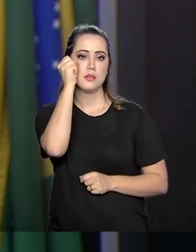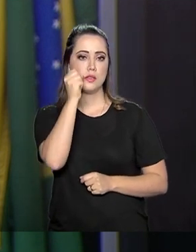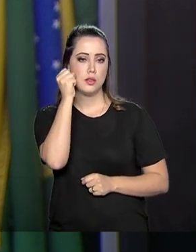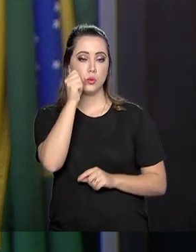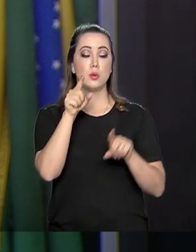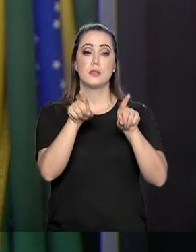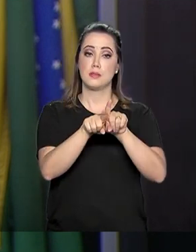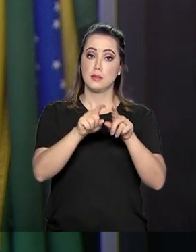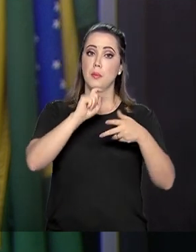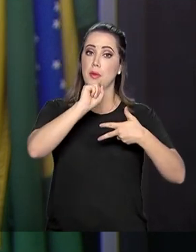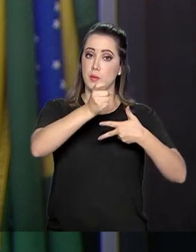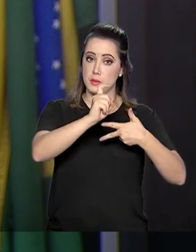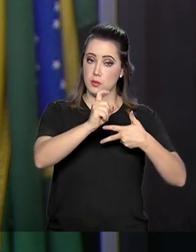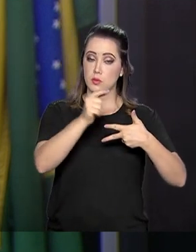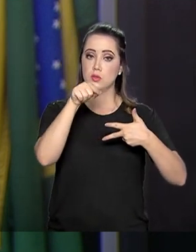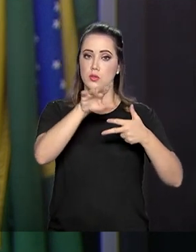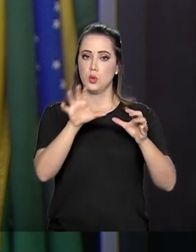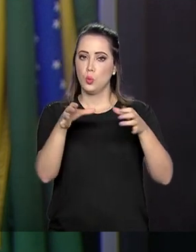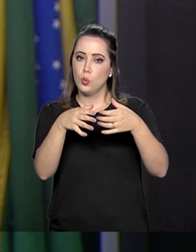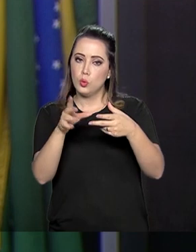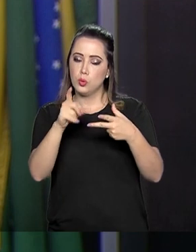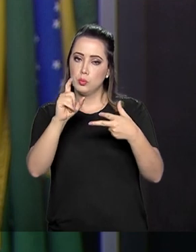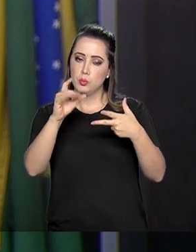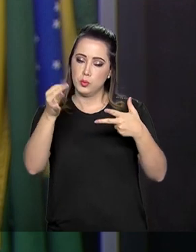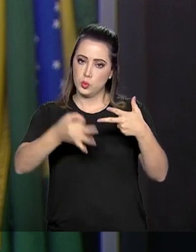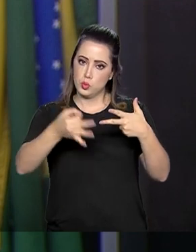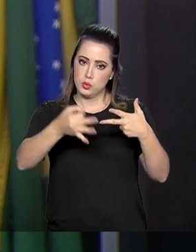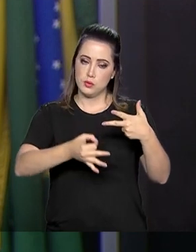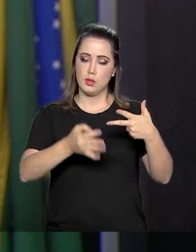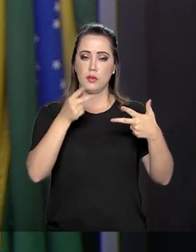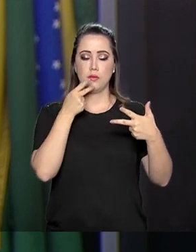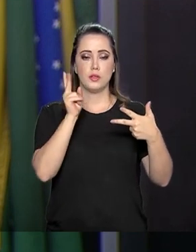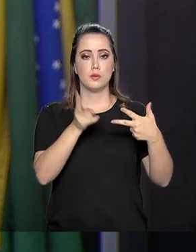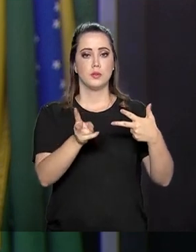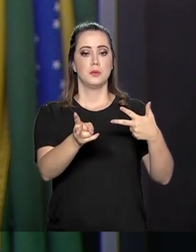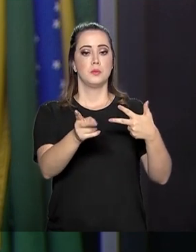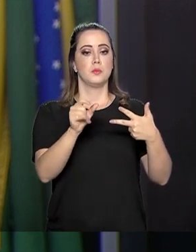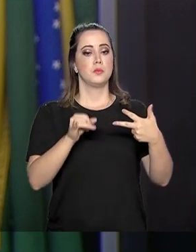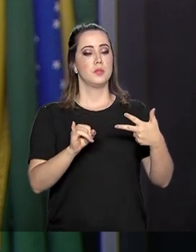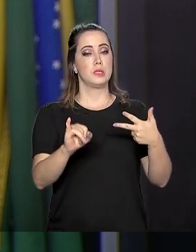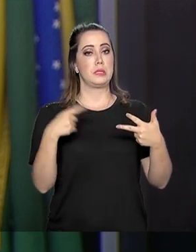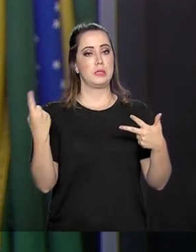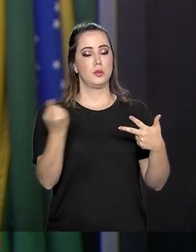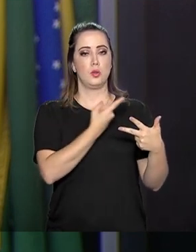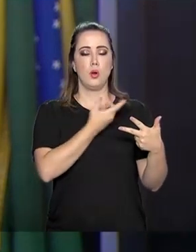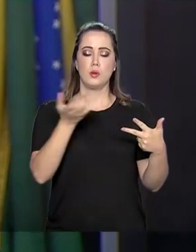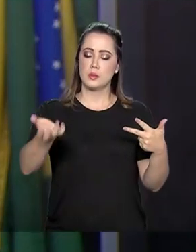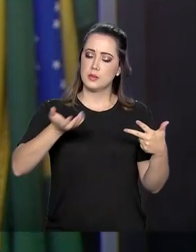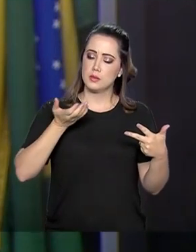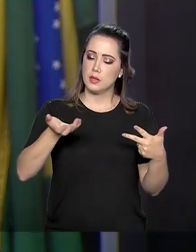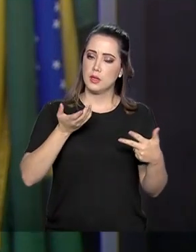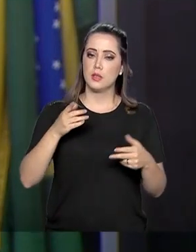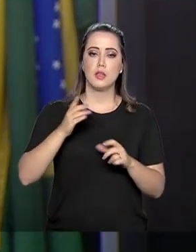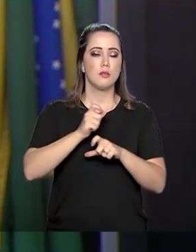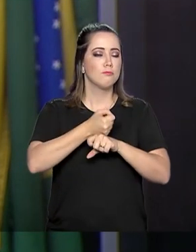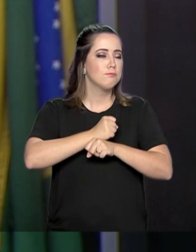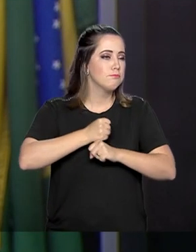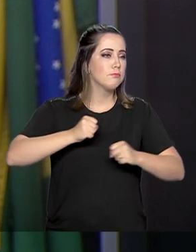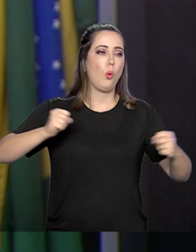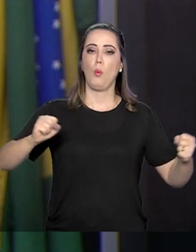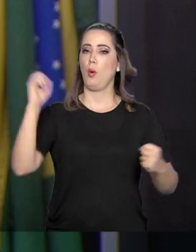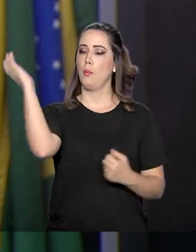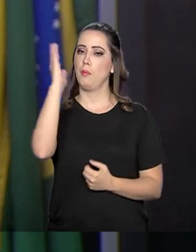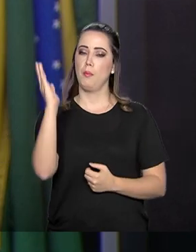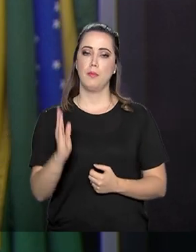executivo, e em parte do Judiciário, dirão realmente se nós queremos ser uma grande nação